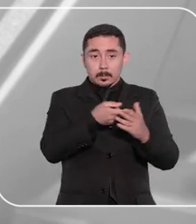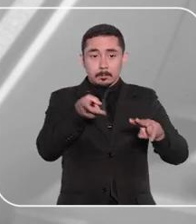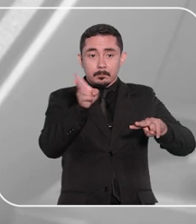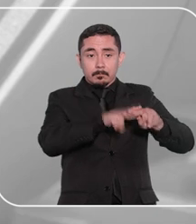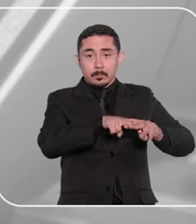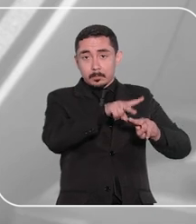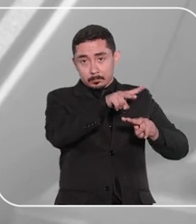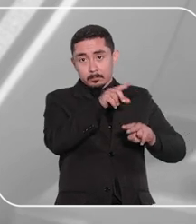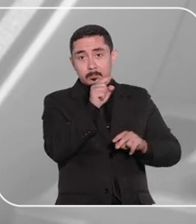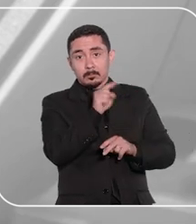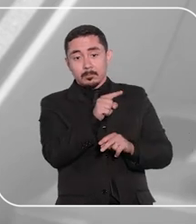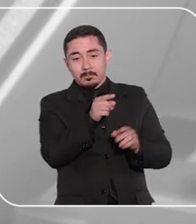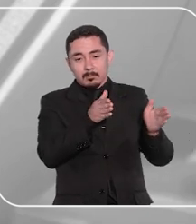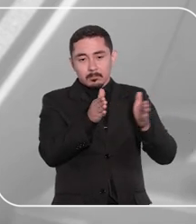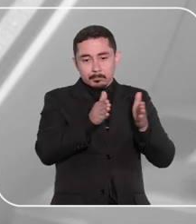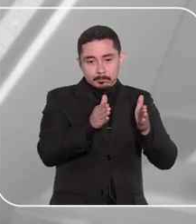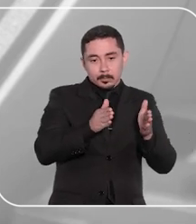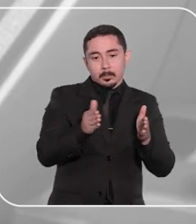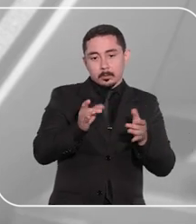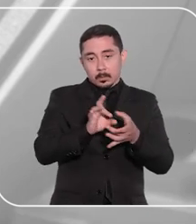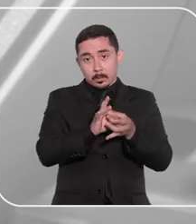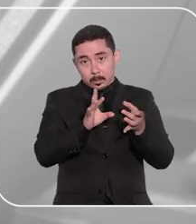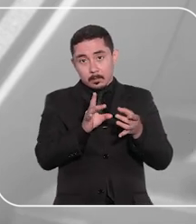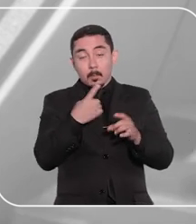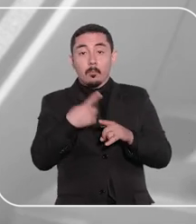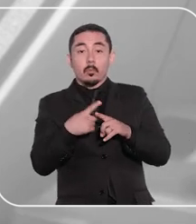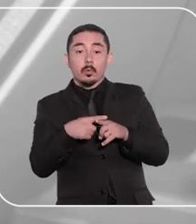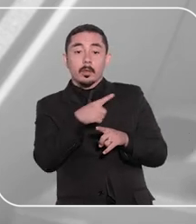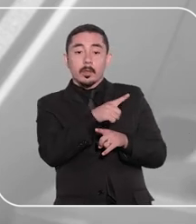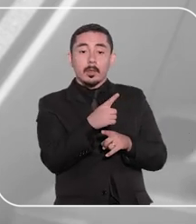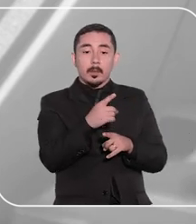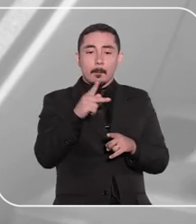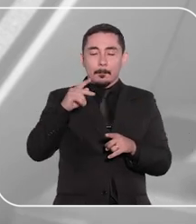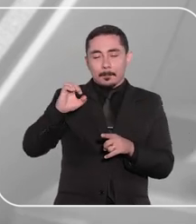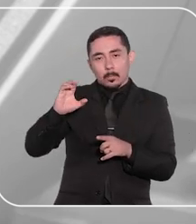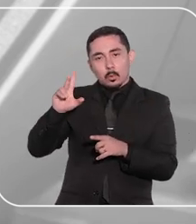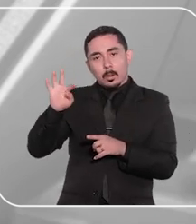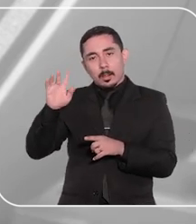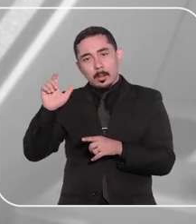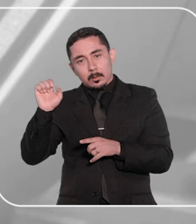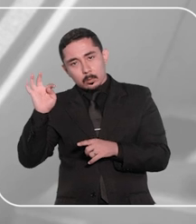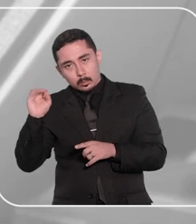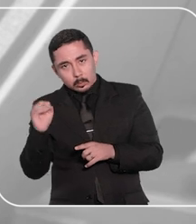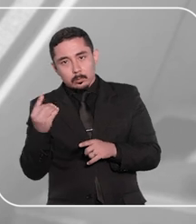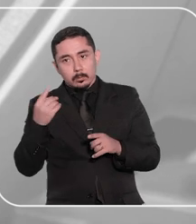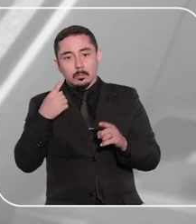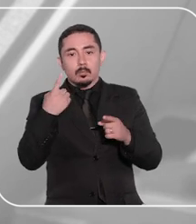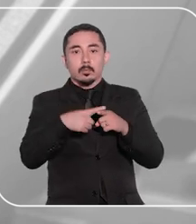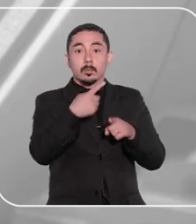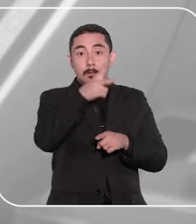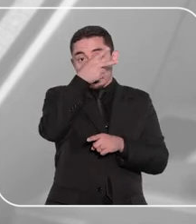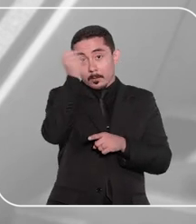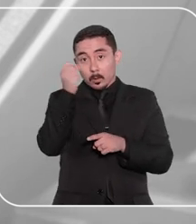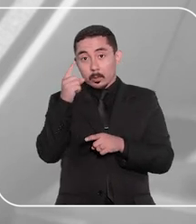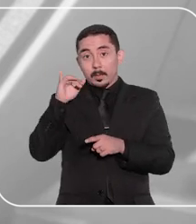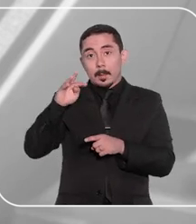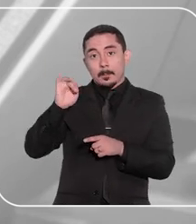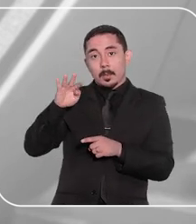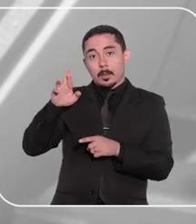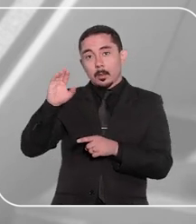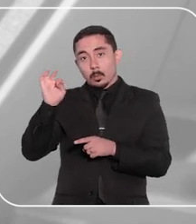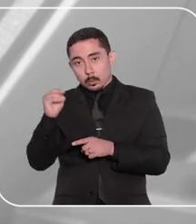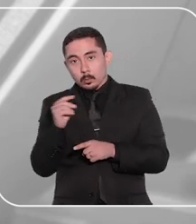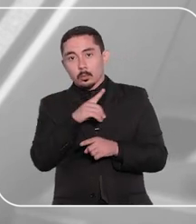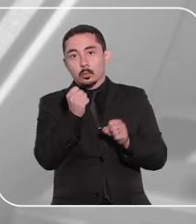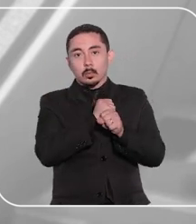condenado a dois anos de reclusão em regime aberto pela prática de peculato quando era vereador de Itabirito, Minas